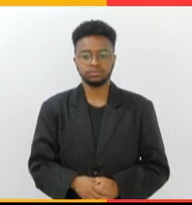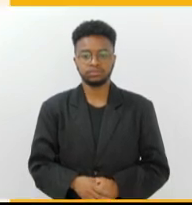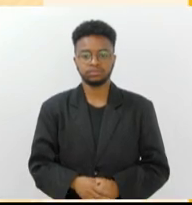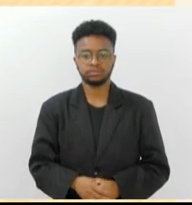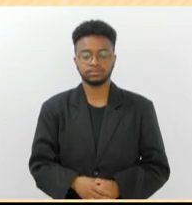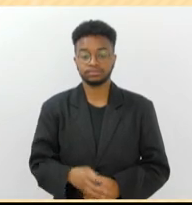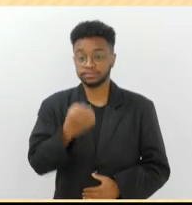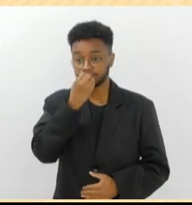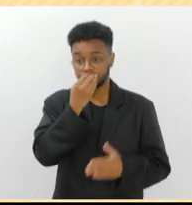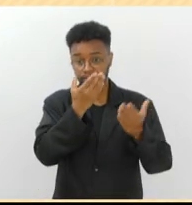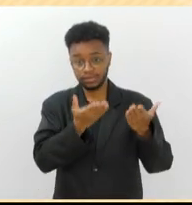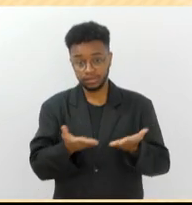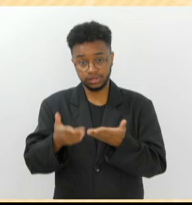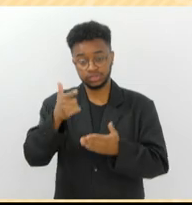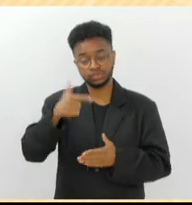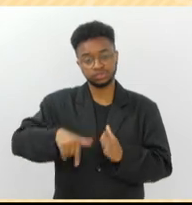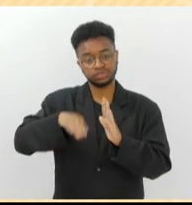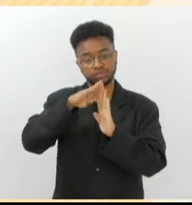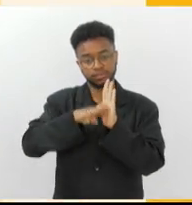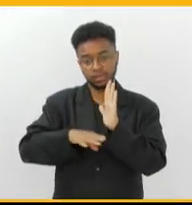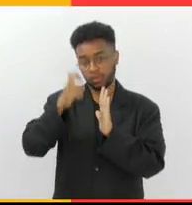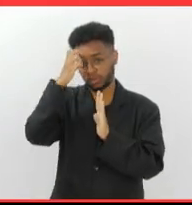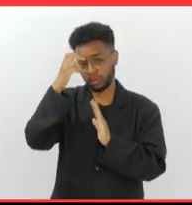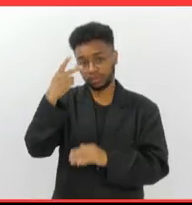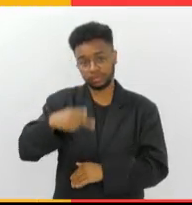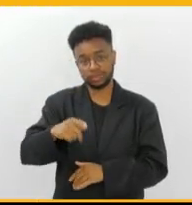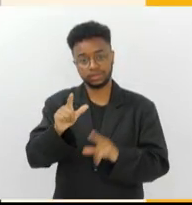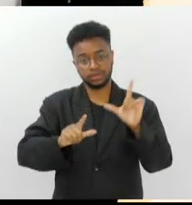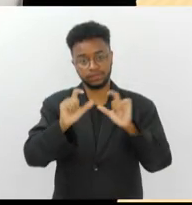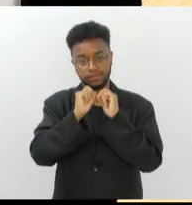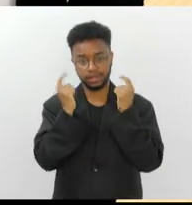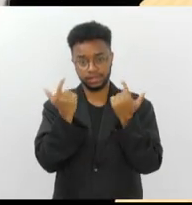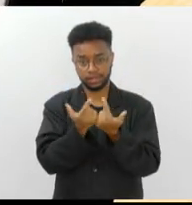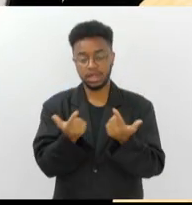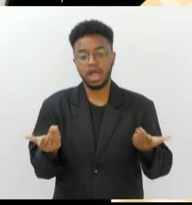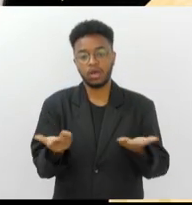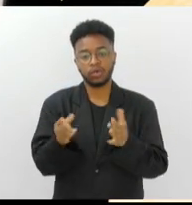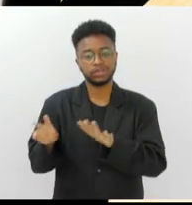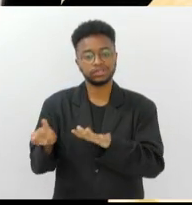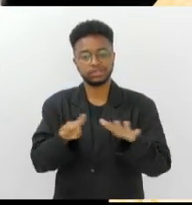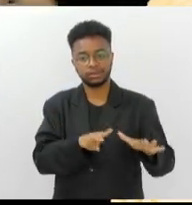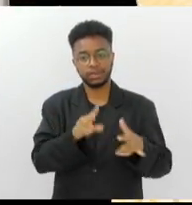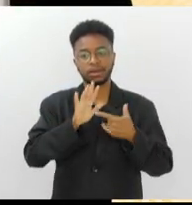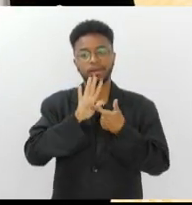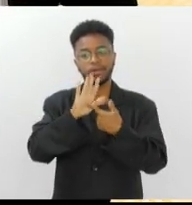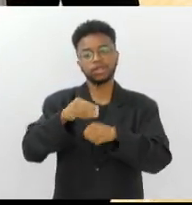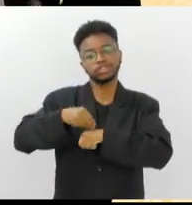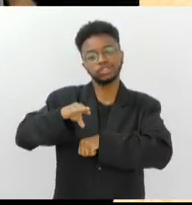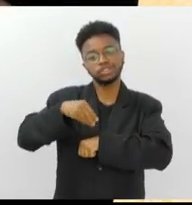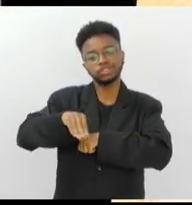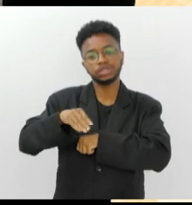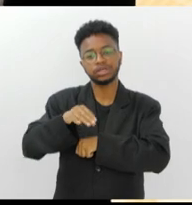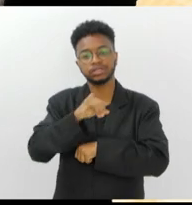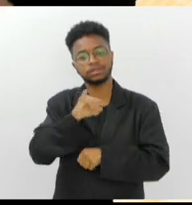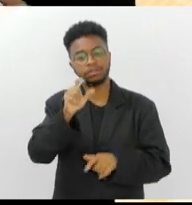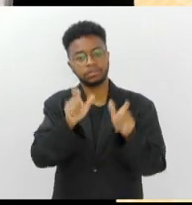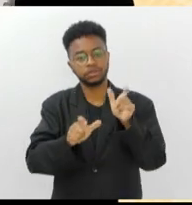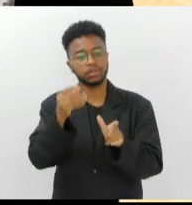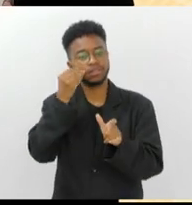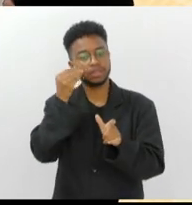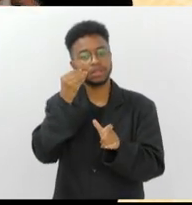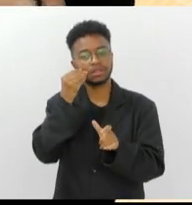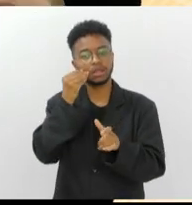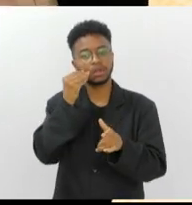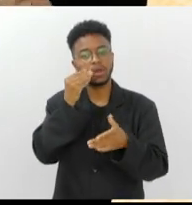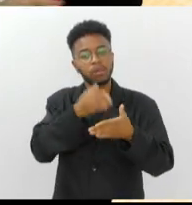Bem-vindos a mais uma Agenda Cultural da TV Alerj. A agenda dessa semana começa com uma dica para quem está tentando vencer